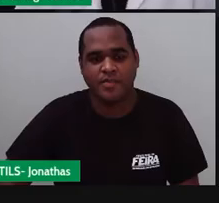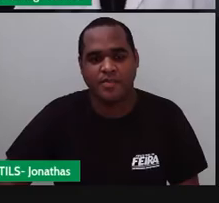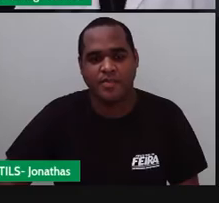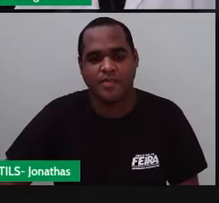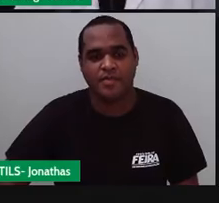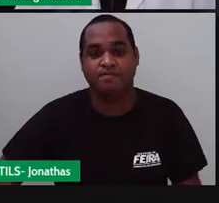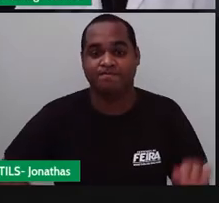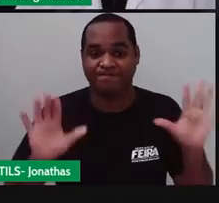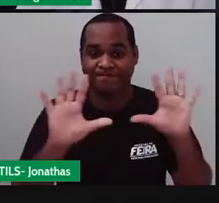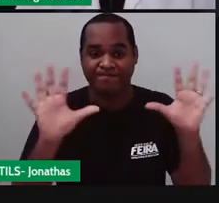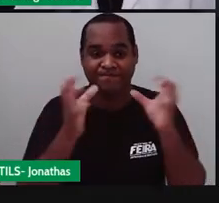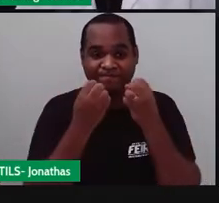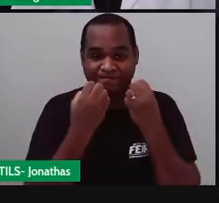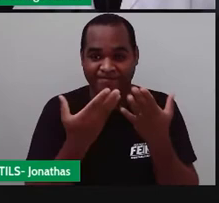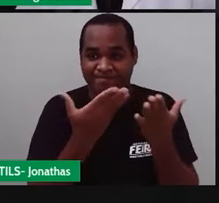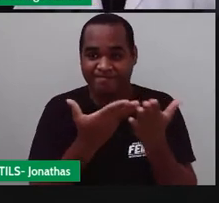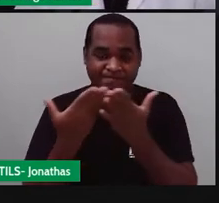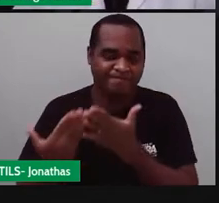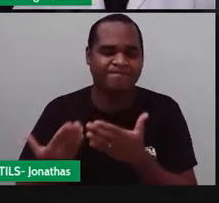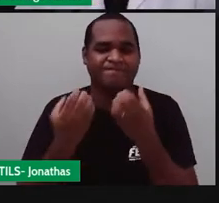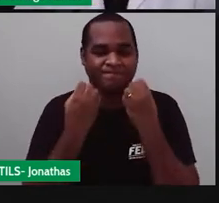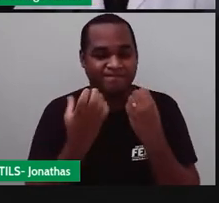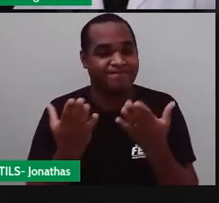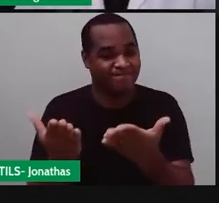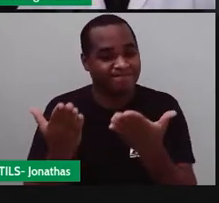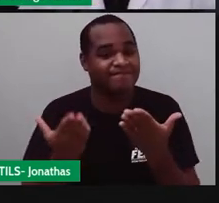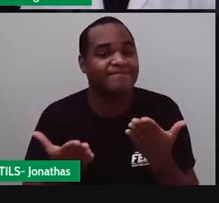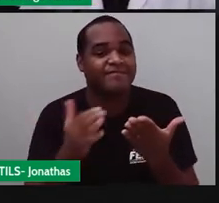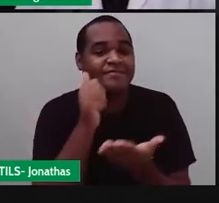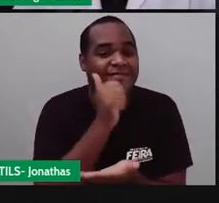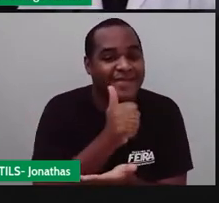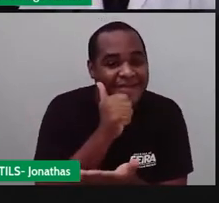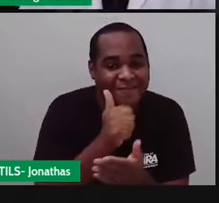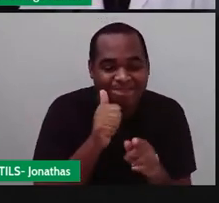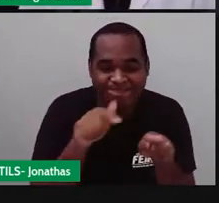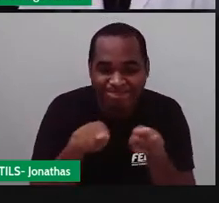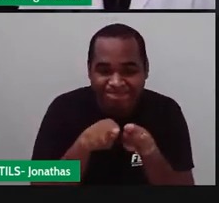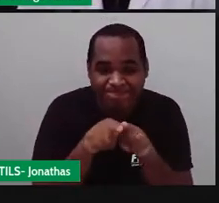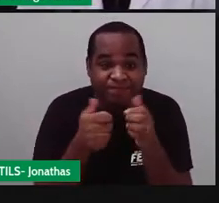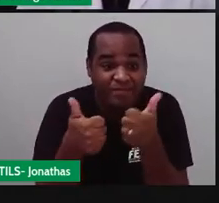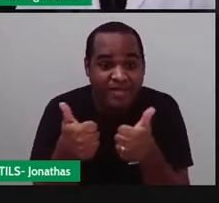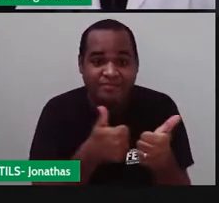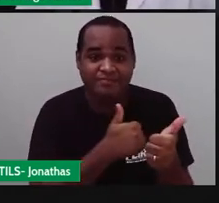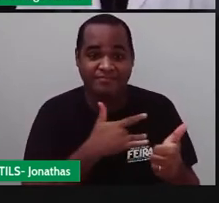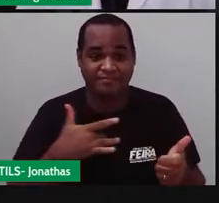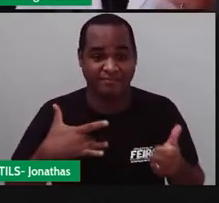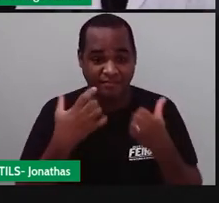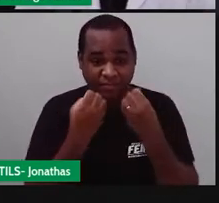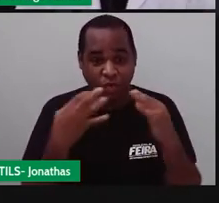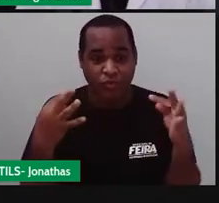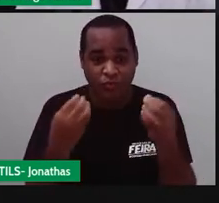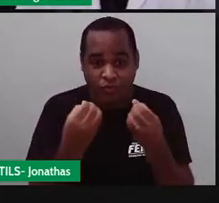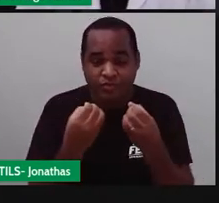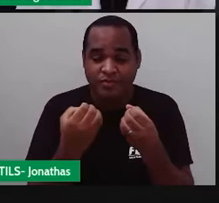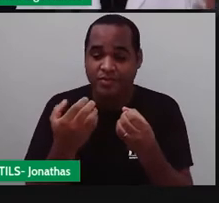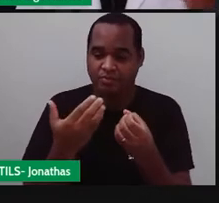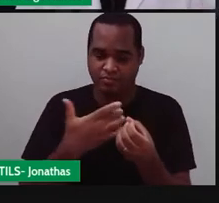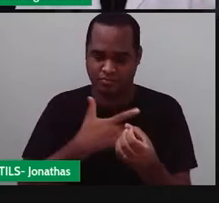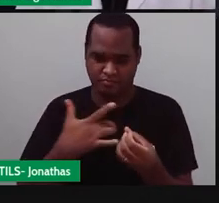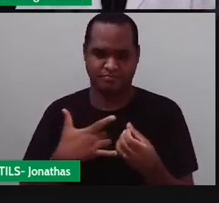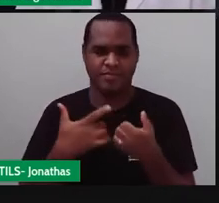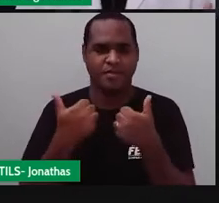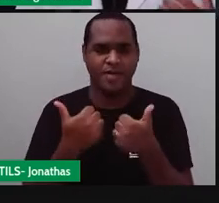Olá, sejam bem-vindos, sejam bem-vindas. Tudo bem com vocês? Tudo bem com você?